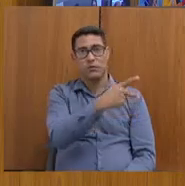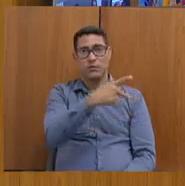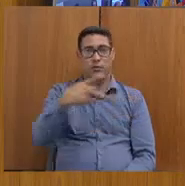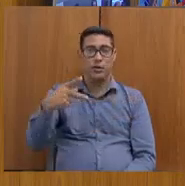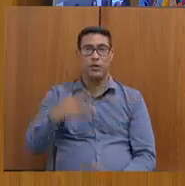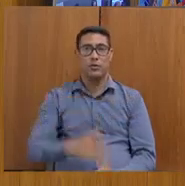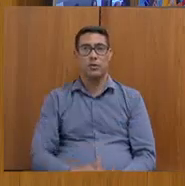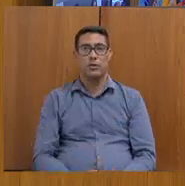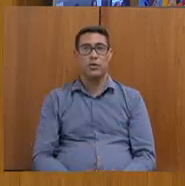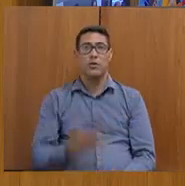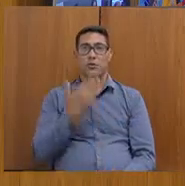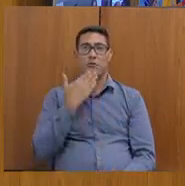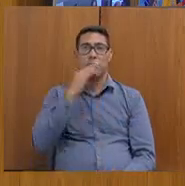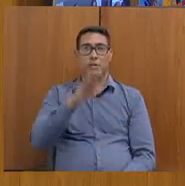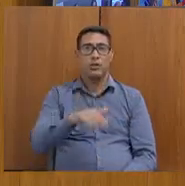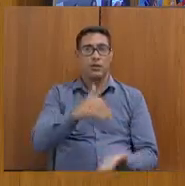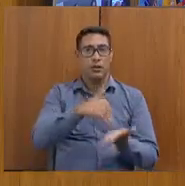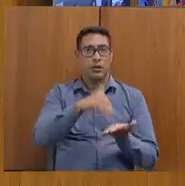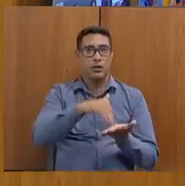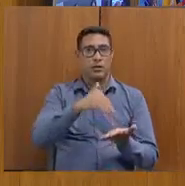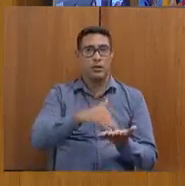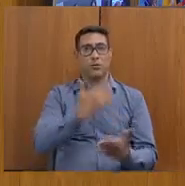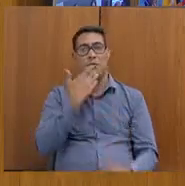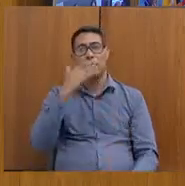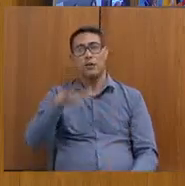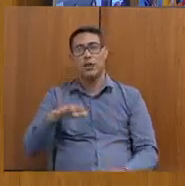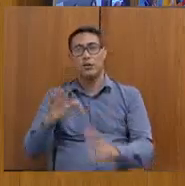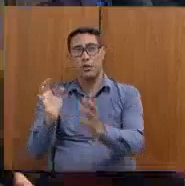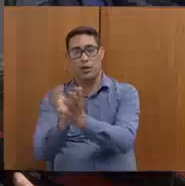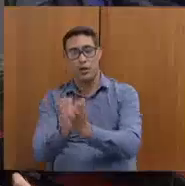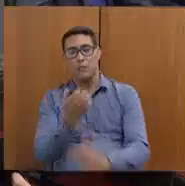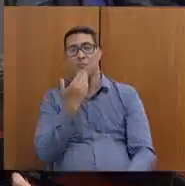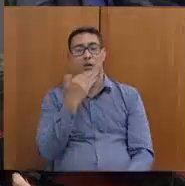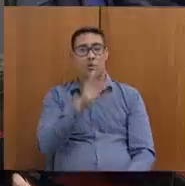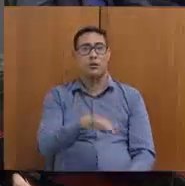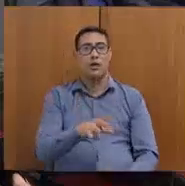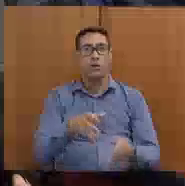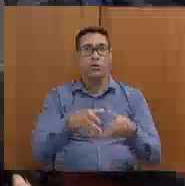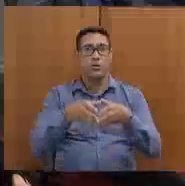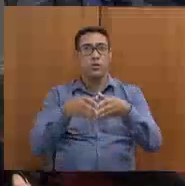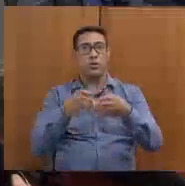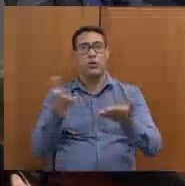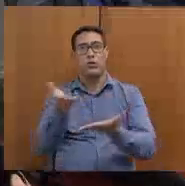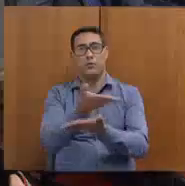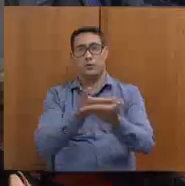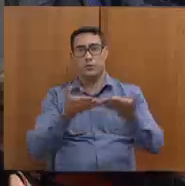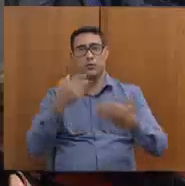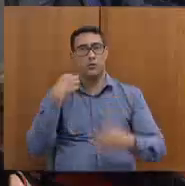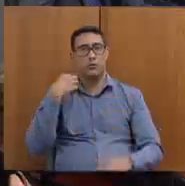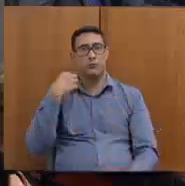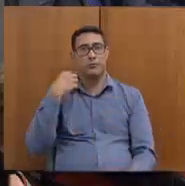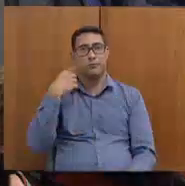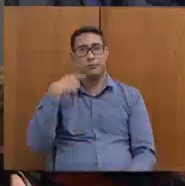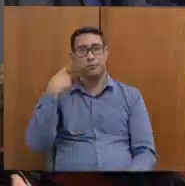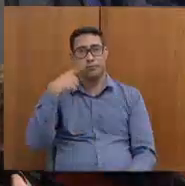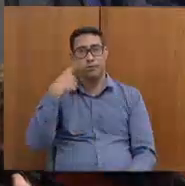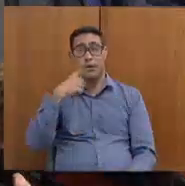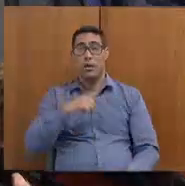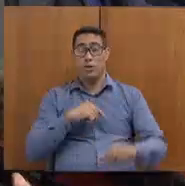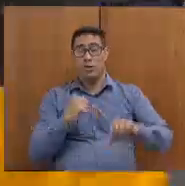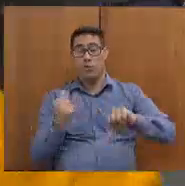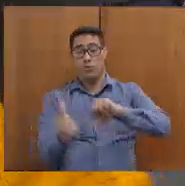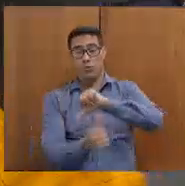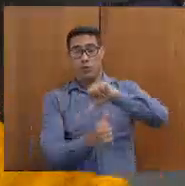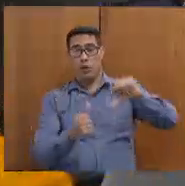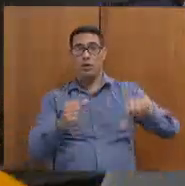Boa tarde, secretária. Boa tarde, sua equipe. Boa tarde, aos colegas parlamentares. Eu mudei meu eixo, porque,